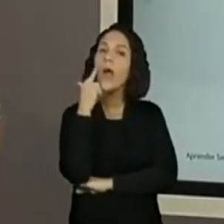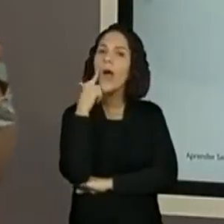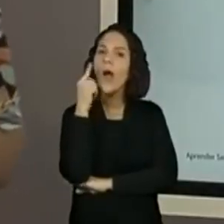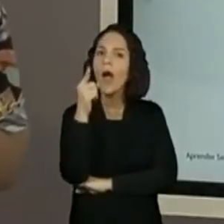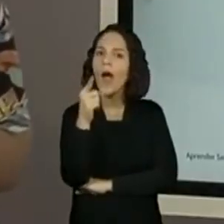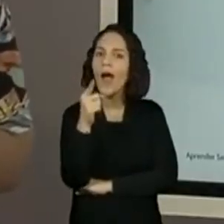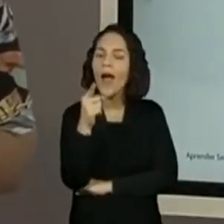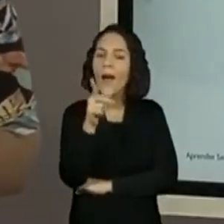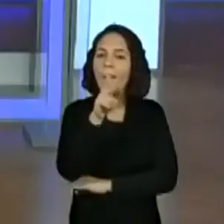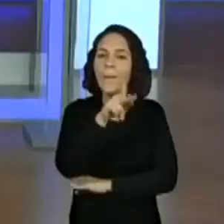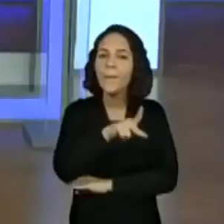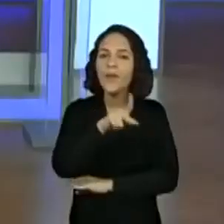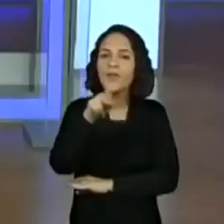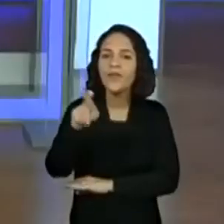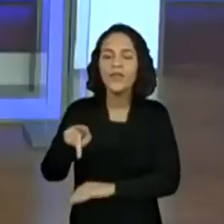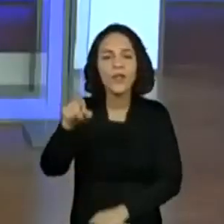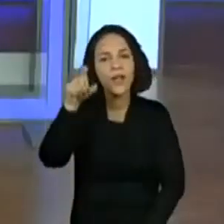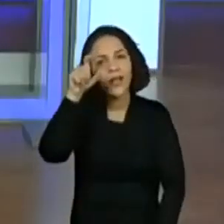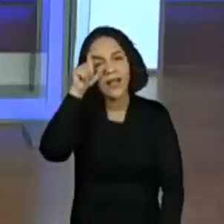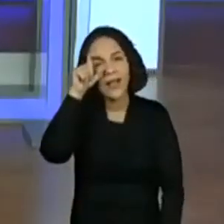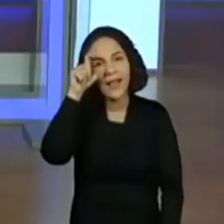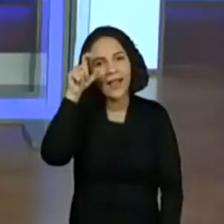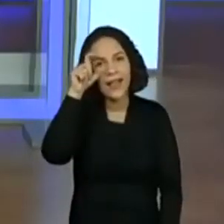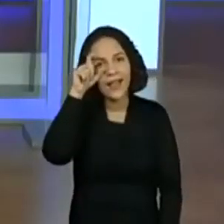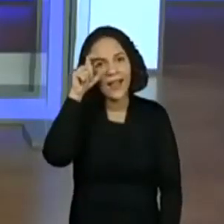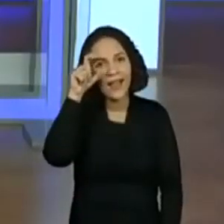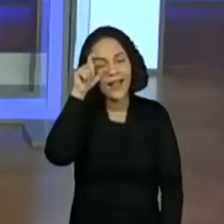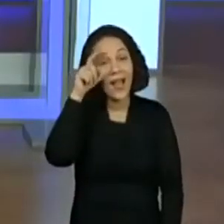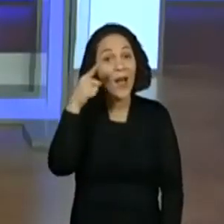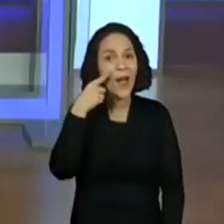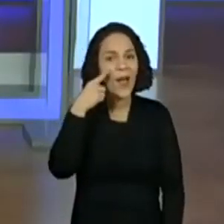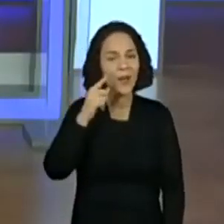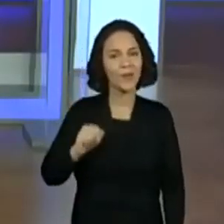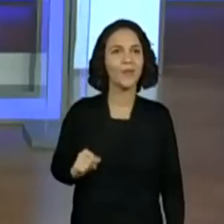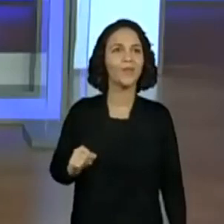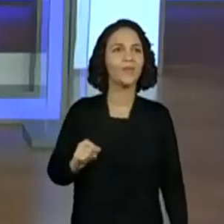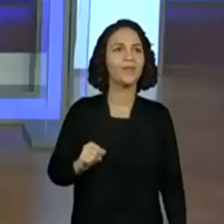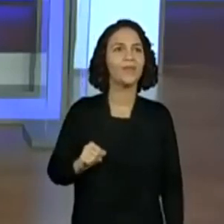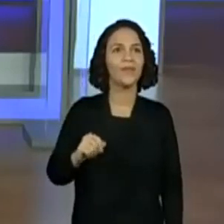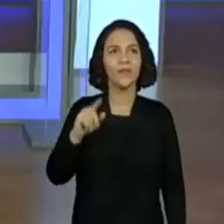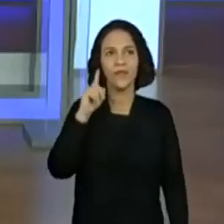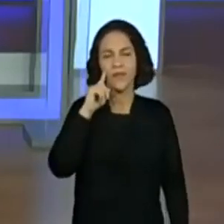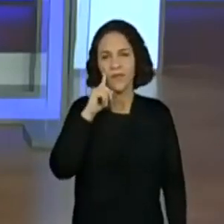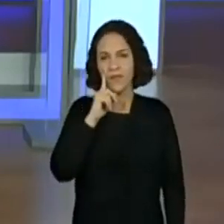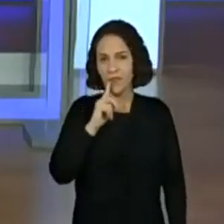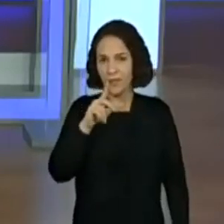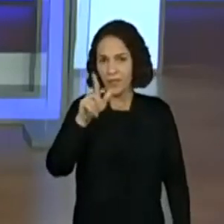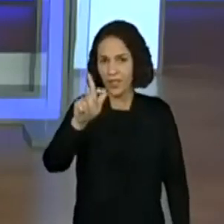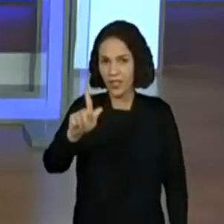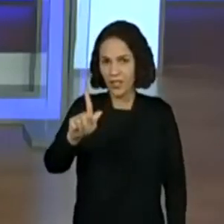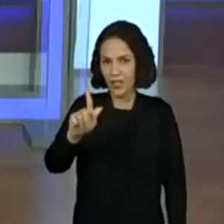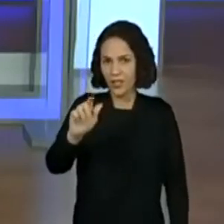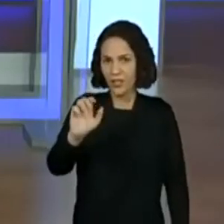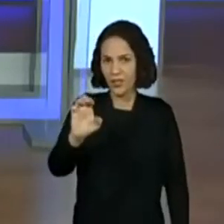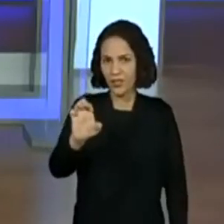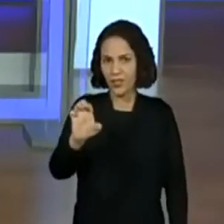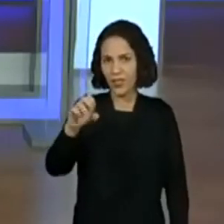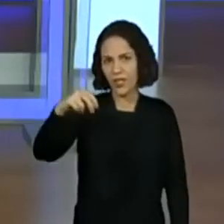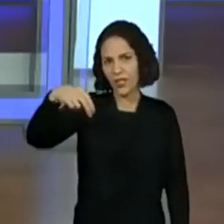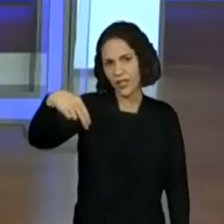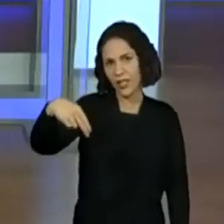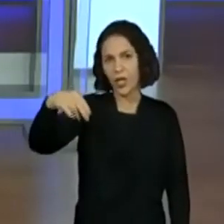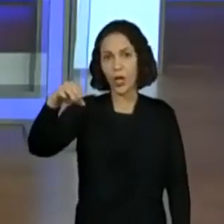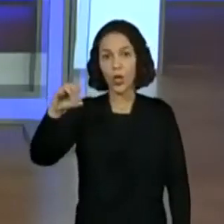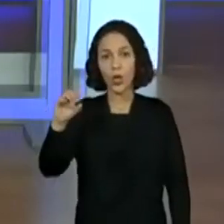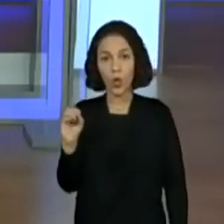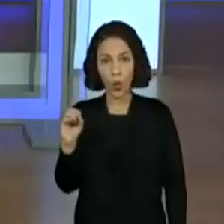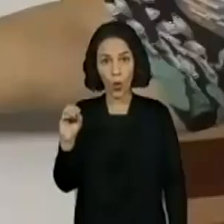Verva. No. Noite. Vamos dar uma olhadinha aqui, ó. Ó. Quando a professora lembrou do G. No. Verva. G.